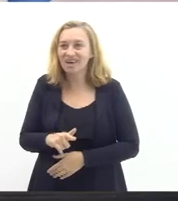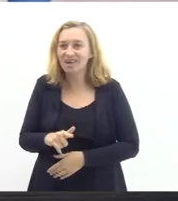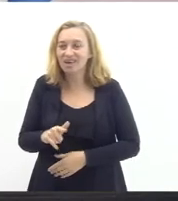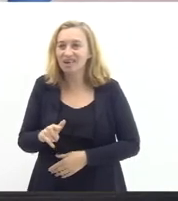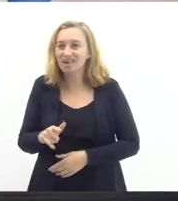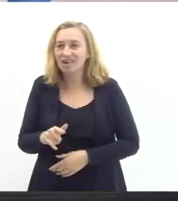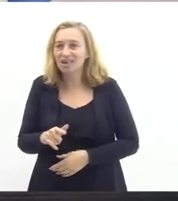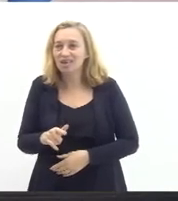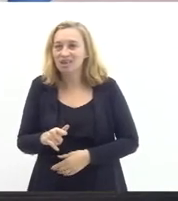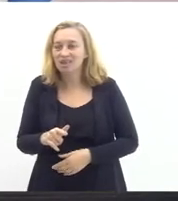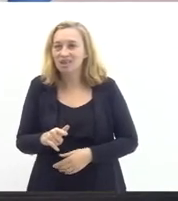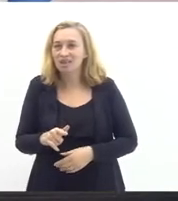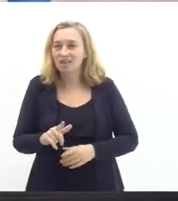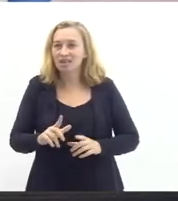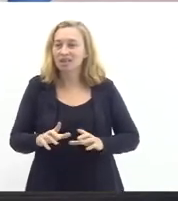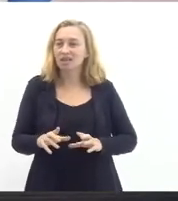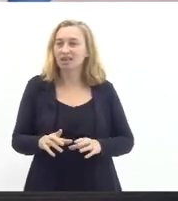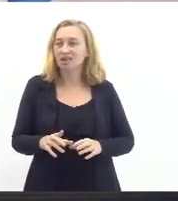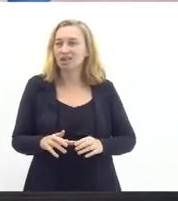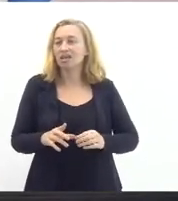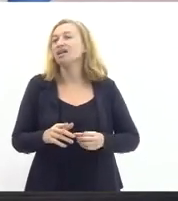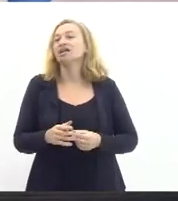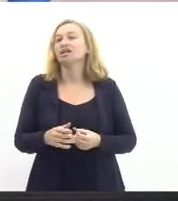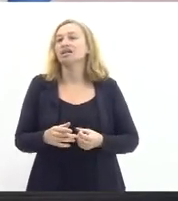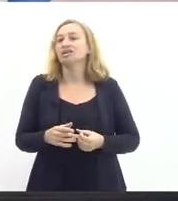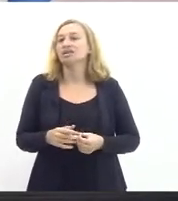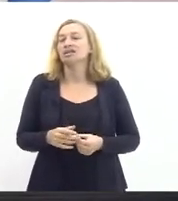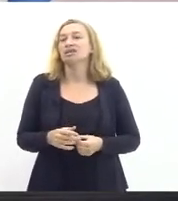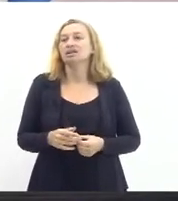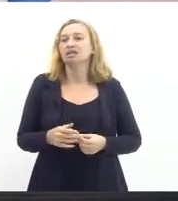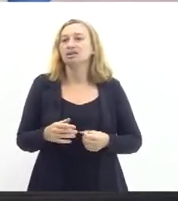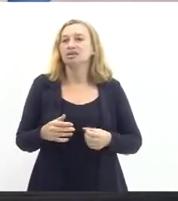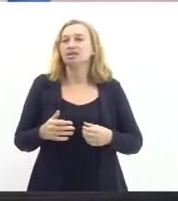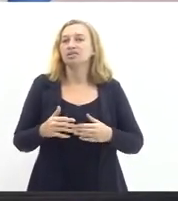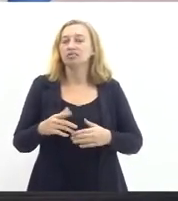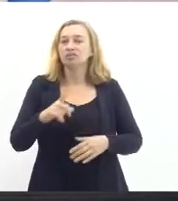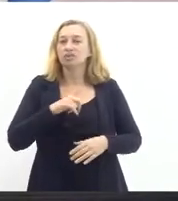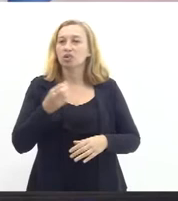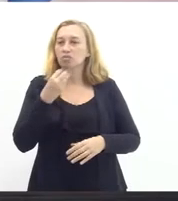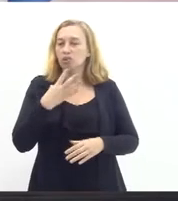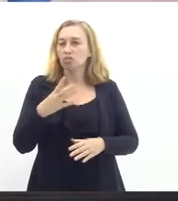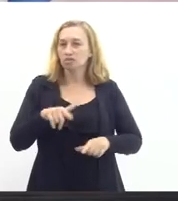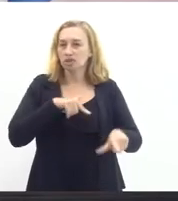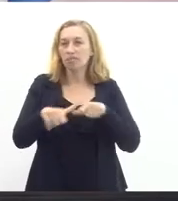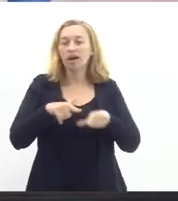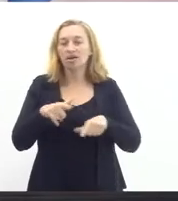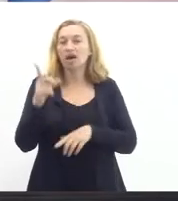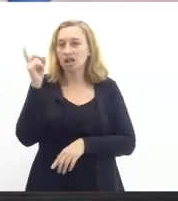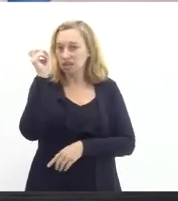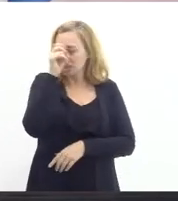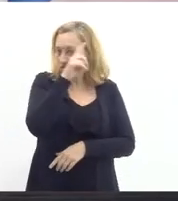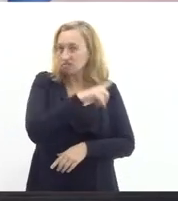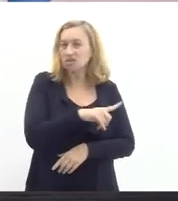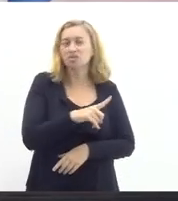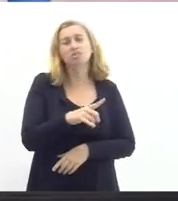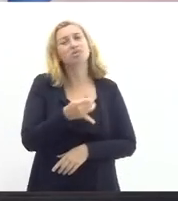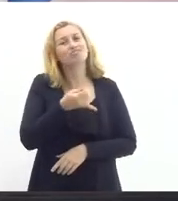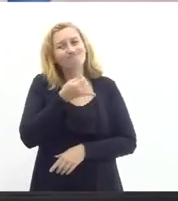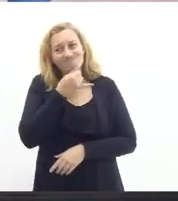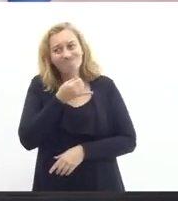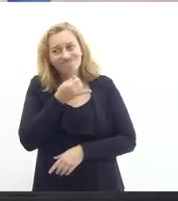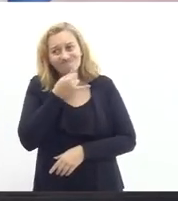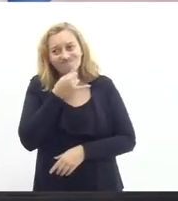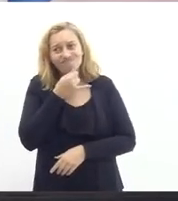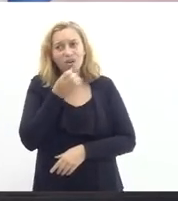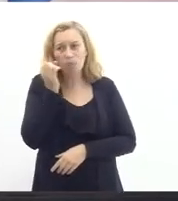aspectos da sua formação que deveriam ter sido garantidos através da educação básica isso é cruel e